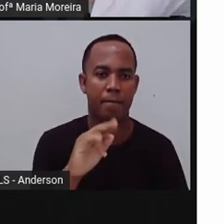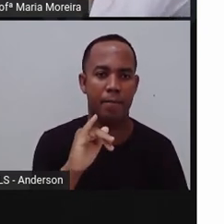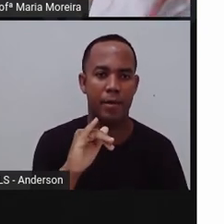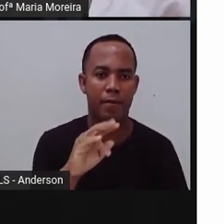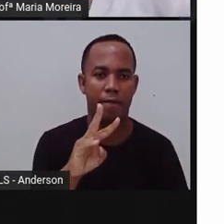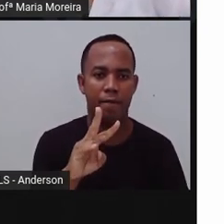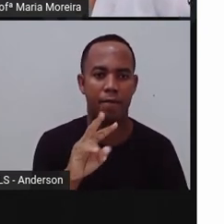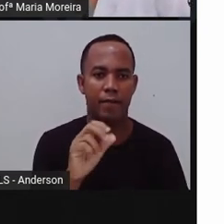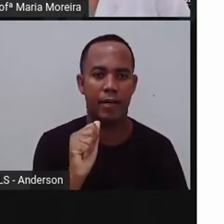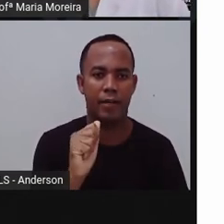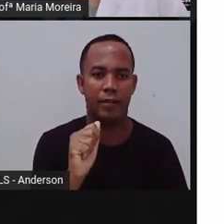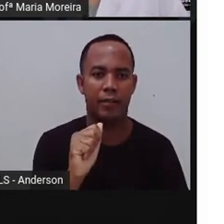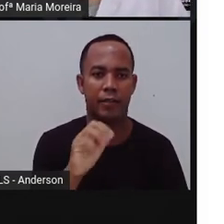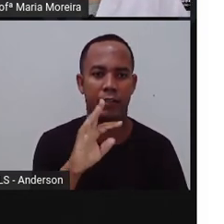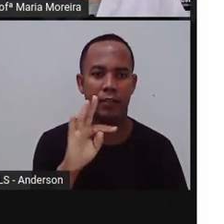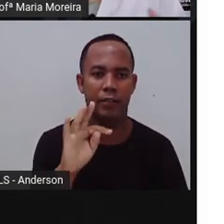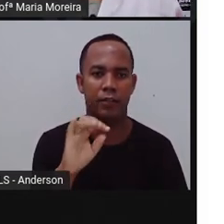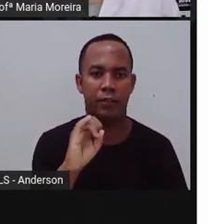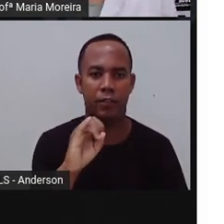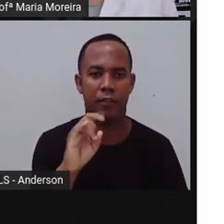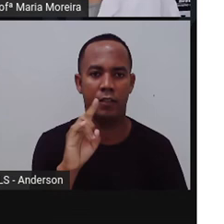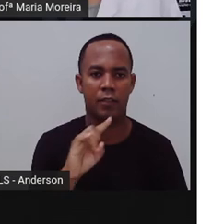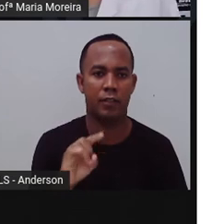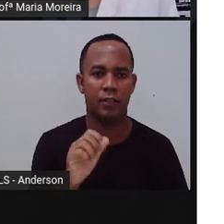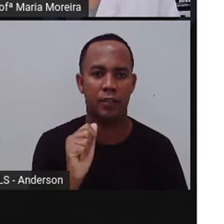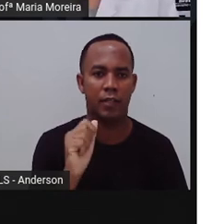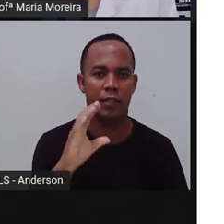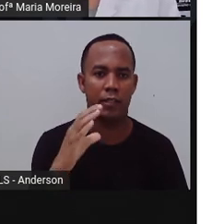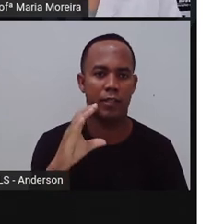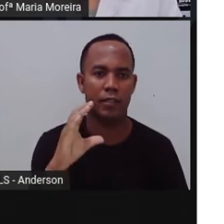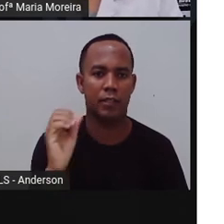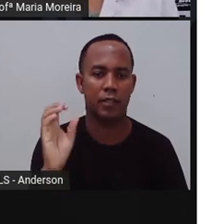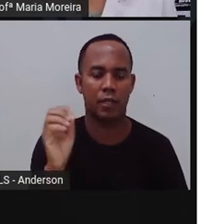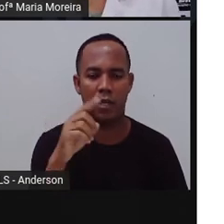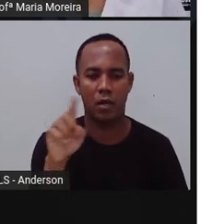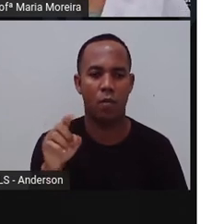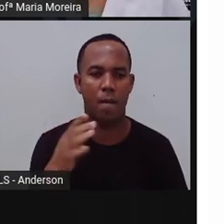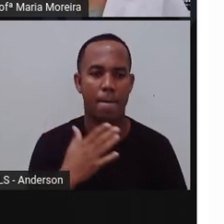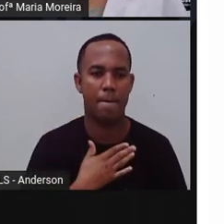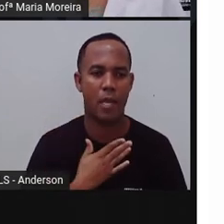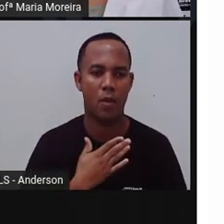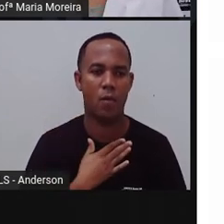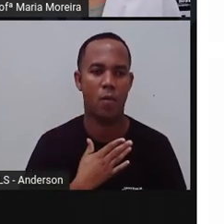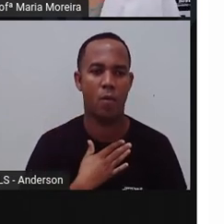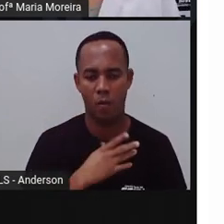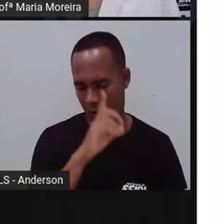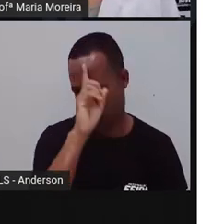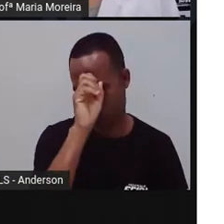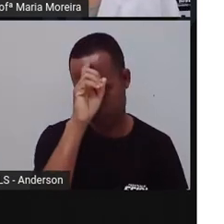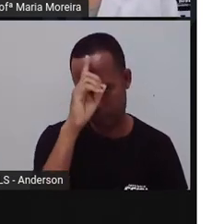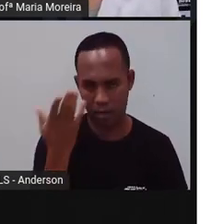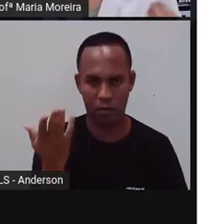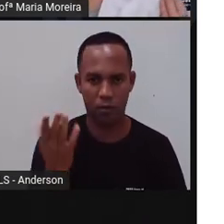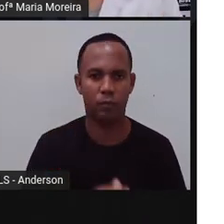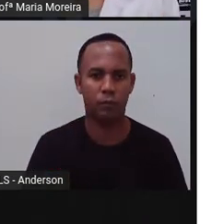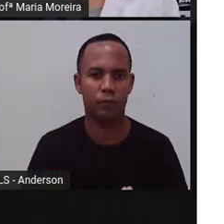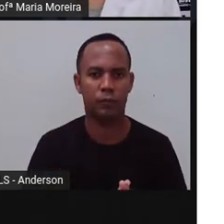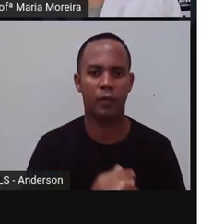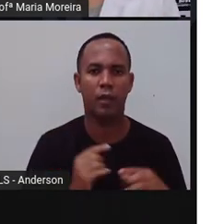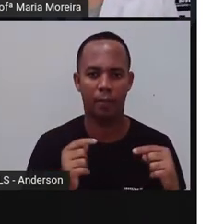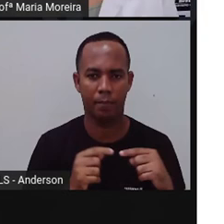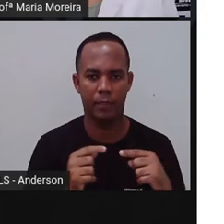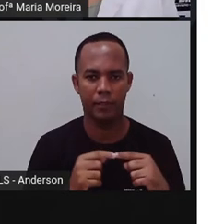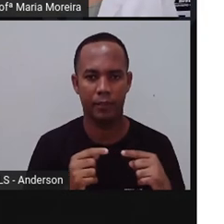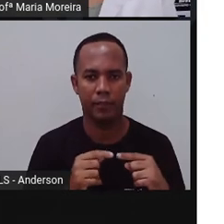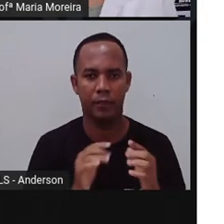e compro. E aí eu e Anderson, agora seríamos o quê? Os donos do hospital. Isso é privatizar.